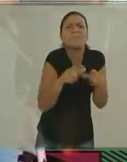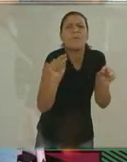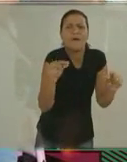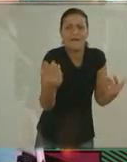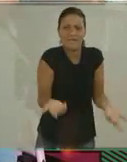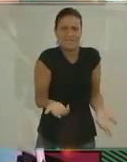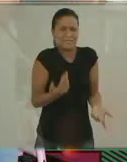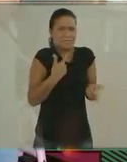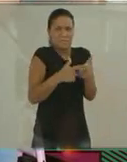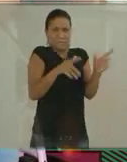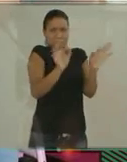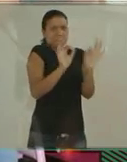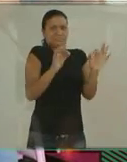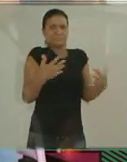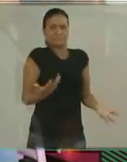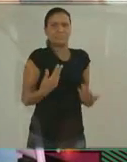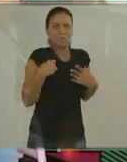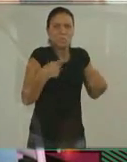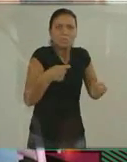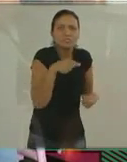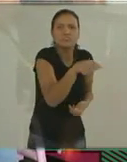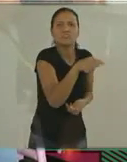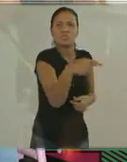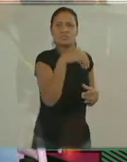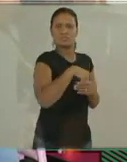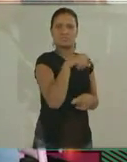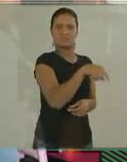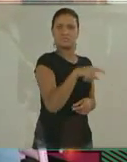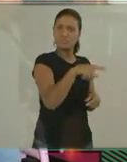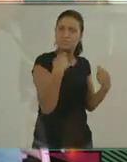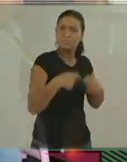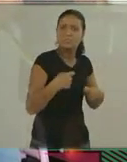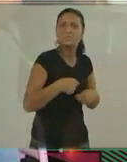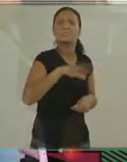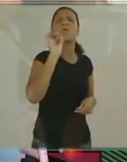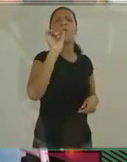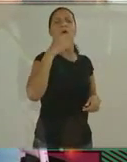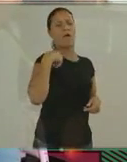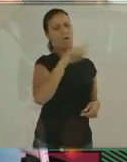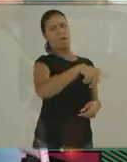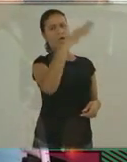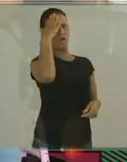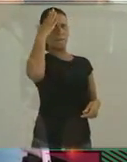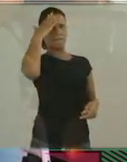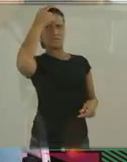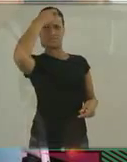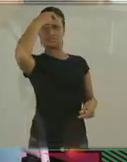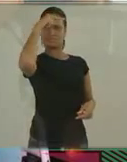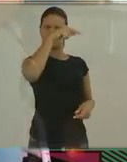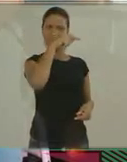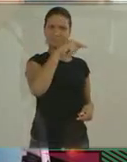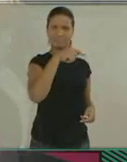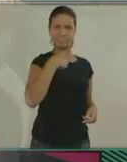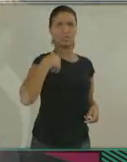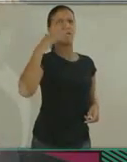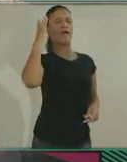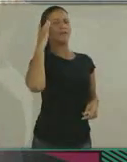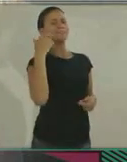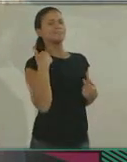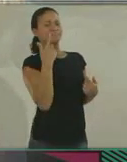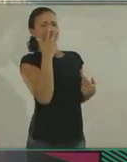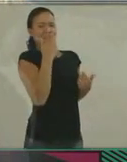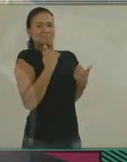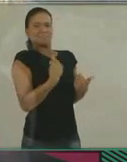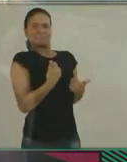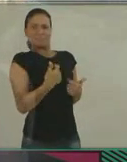problema? Eu não vejo nenhum problema. Porque o que eu preciso é que você executa. Que você, eu preciso mais... Da sua